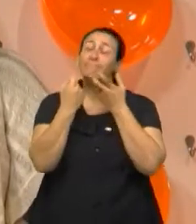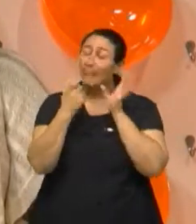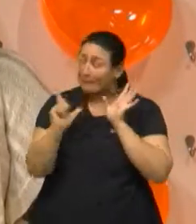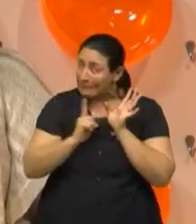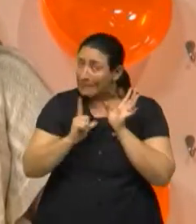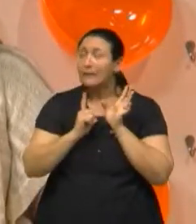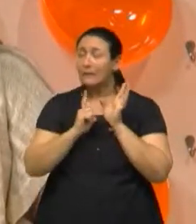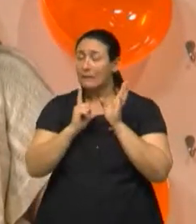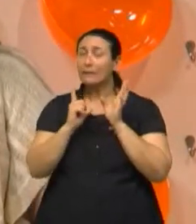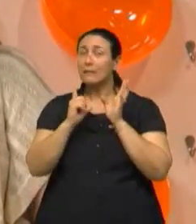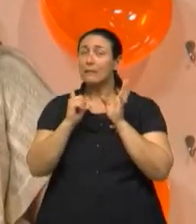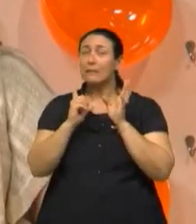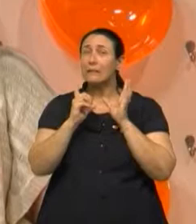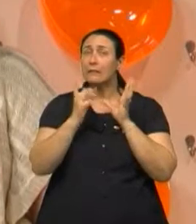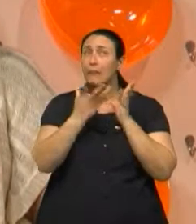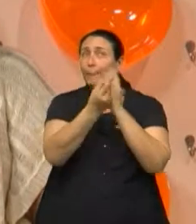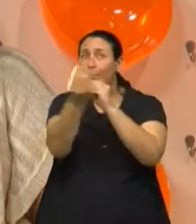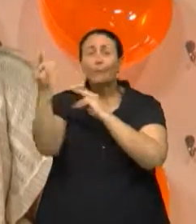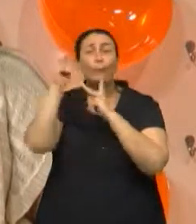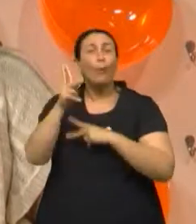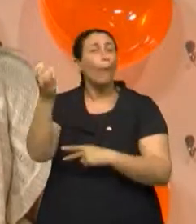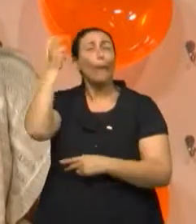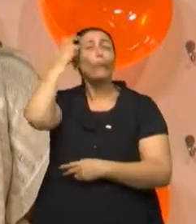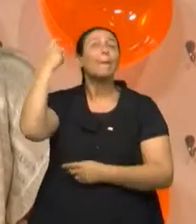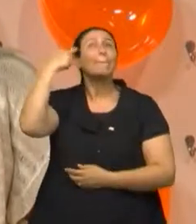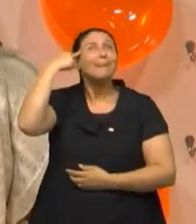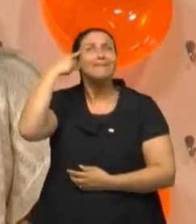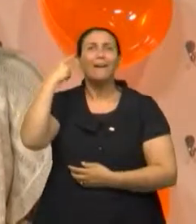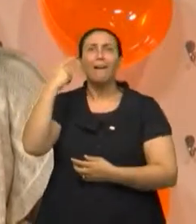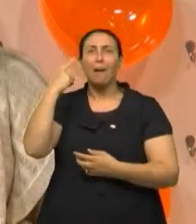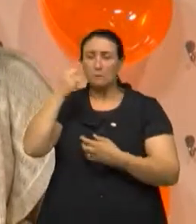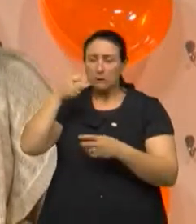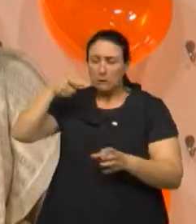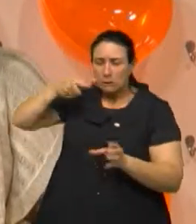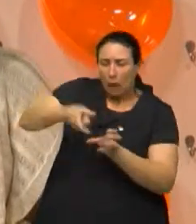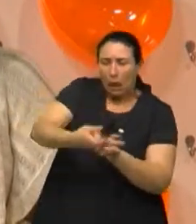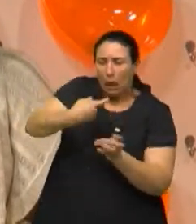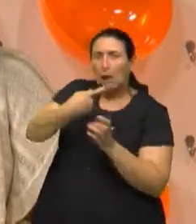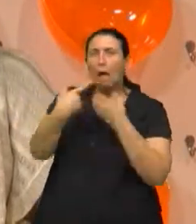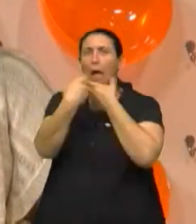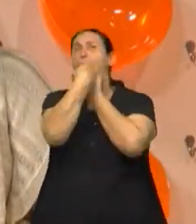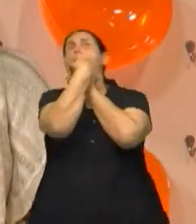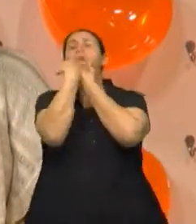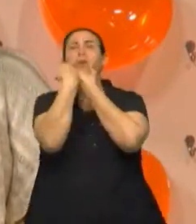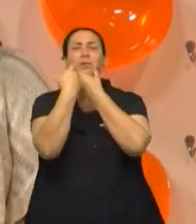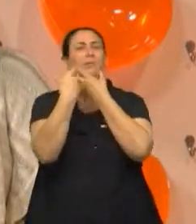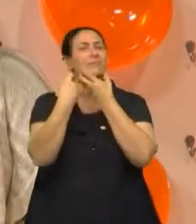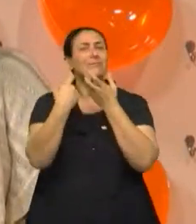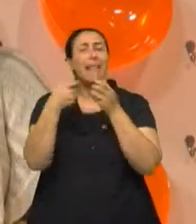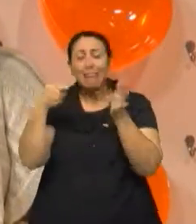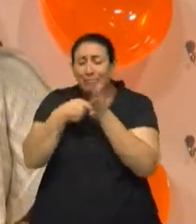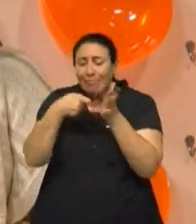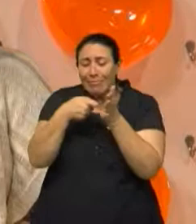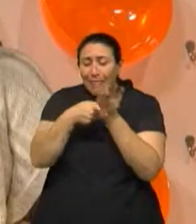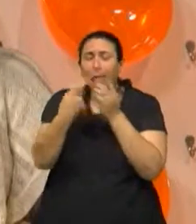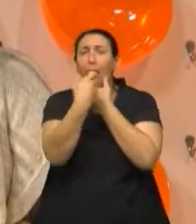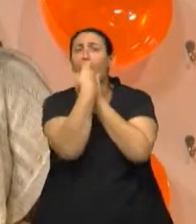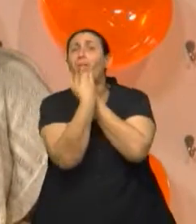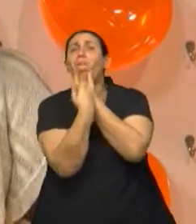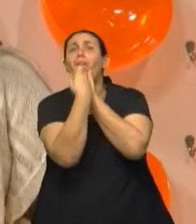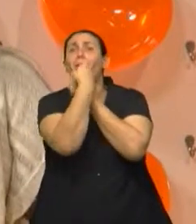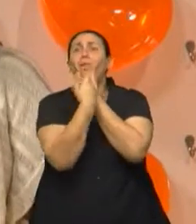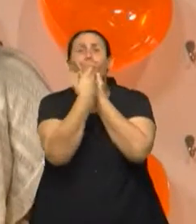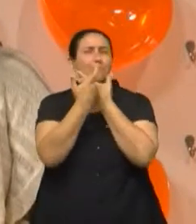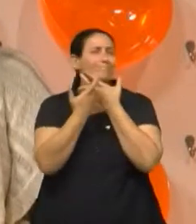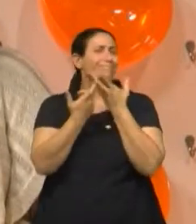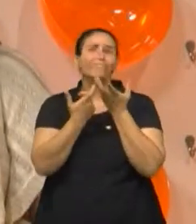número de pessoas que vão, colocam a mão na boca da pessoa e tentam segurar a língua, puxar a